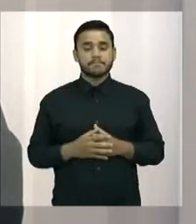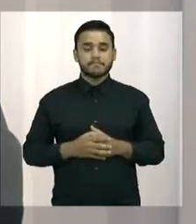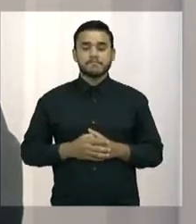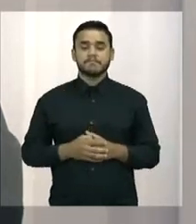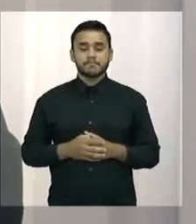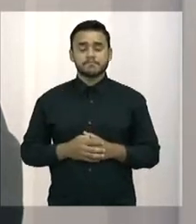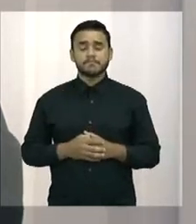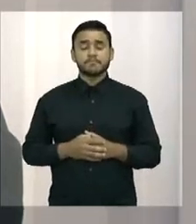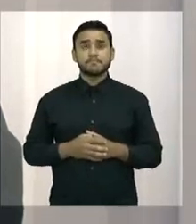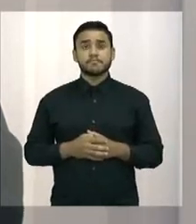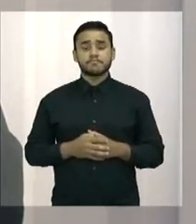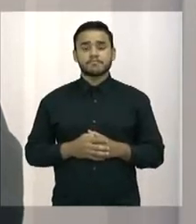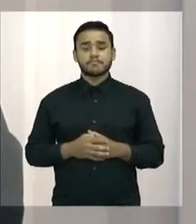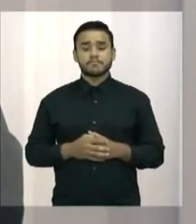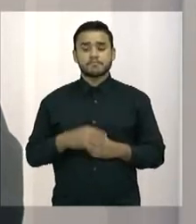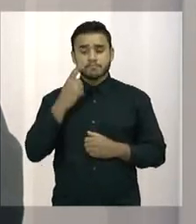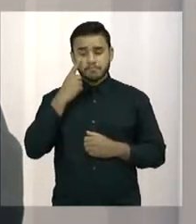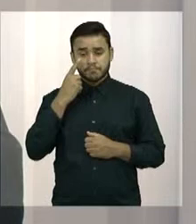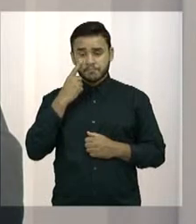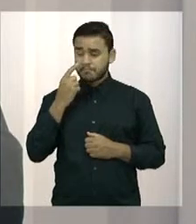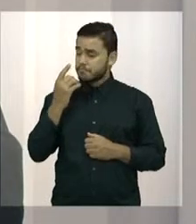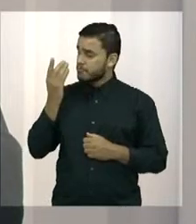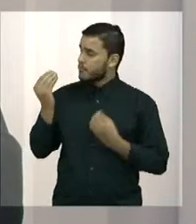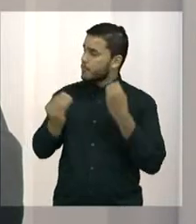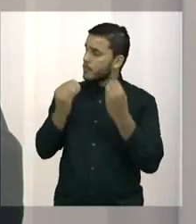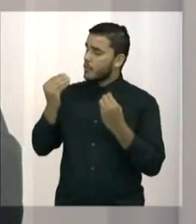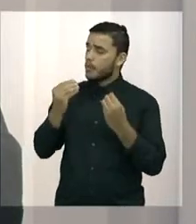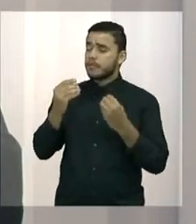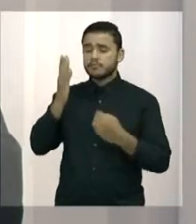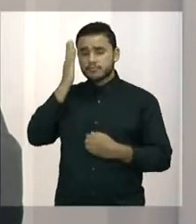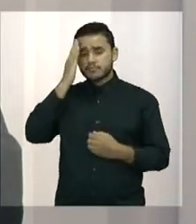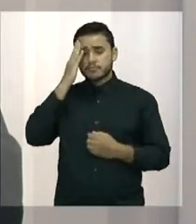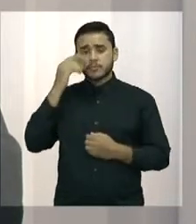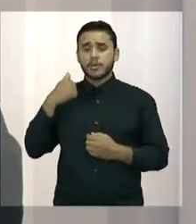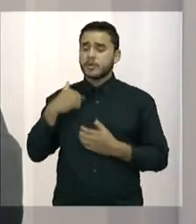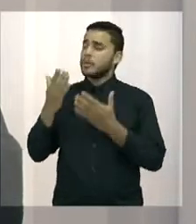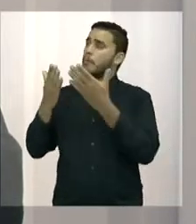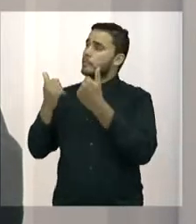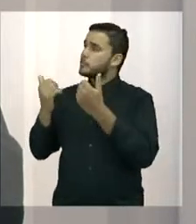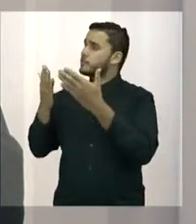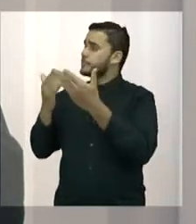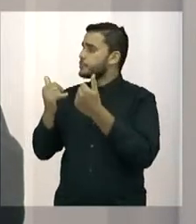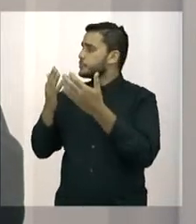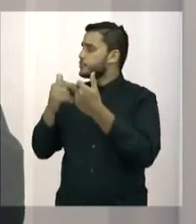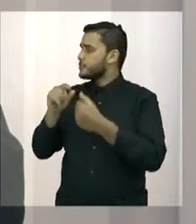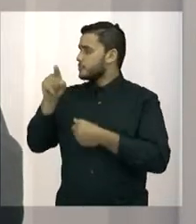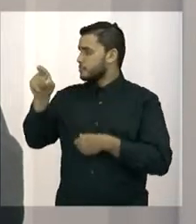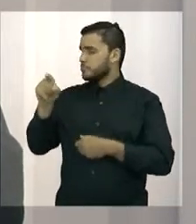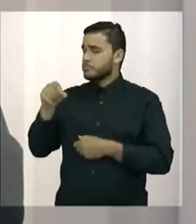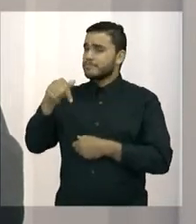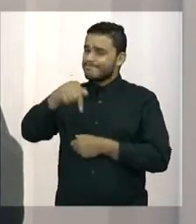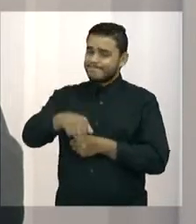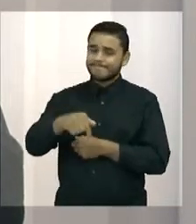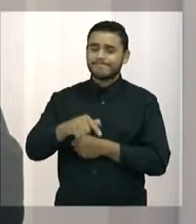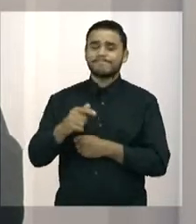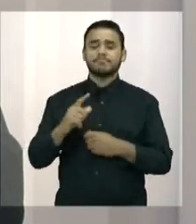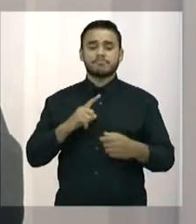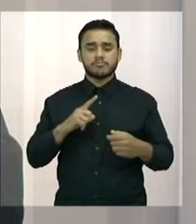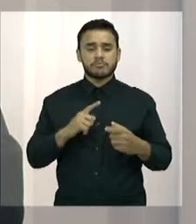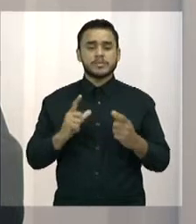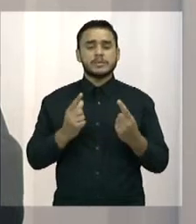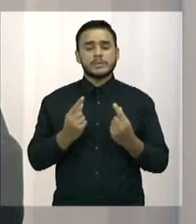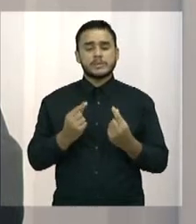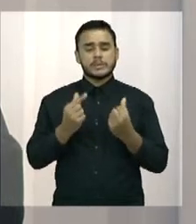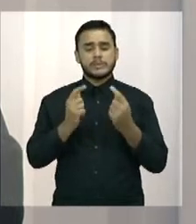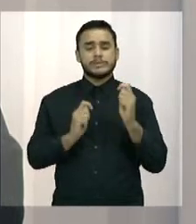Olha, a questão da contemplação dos nossos pedidos, como nós estamos vivendo um momento, de uma certa forma, de uma